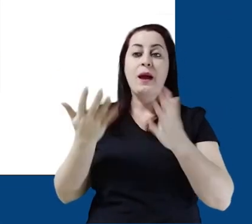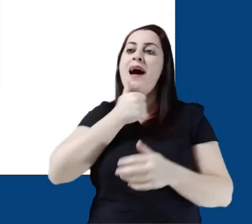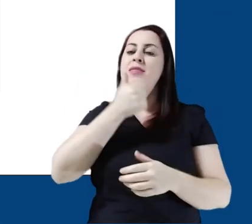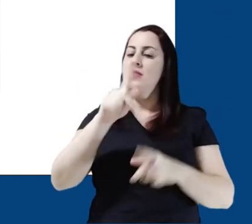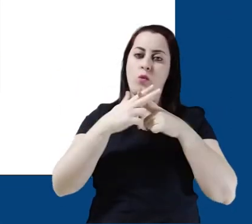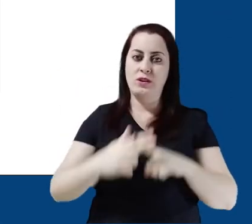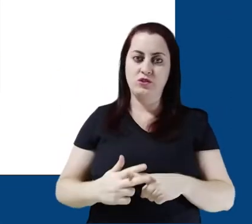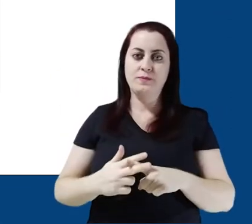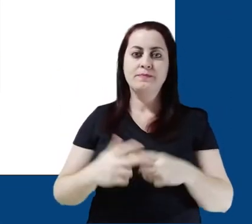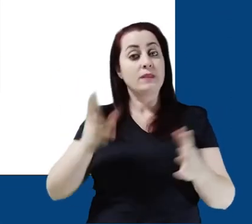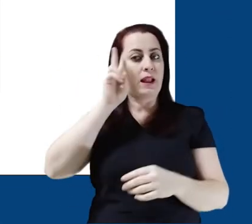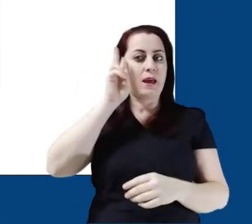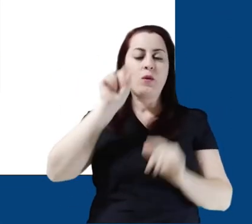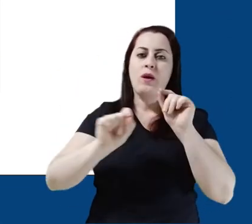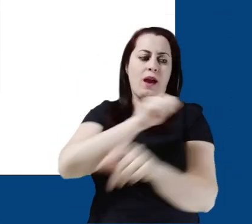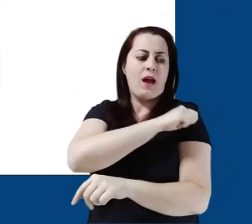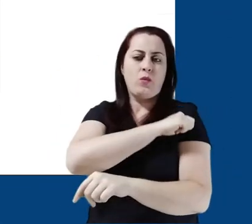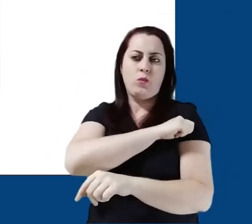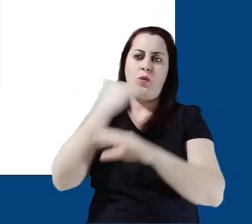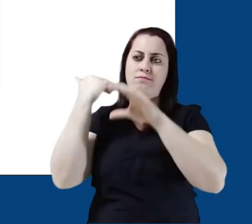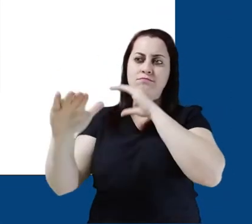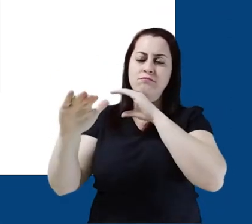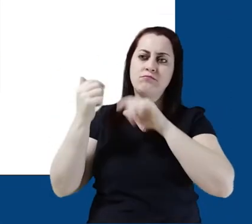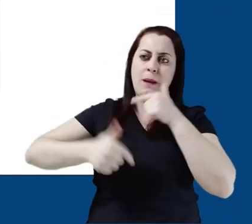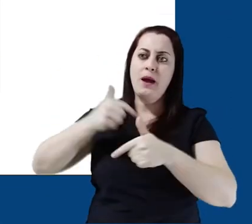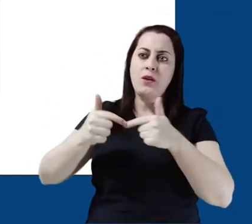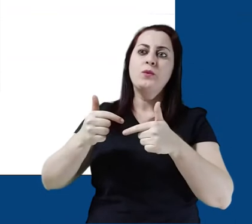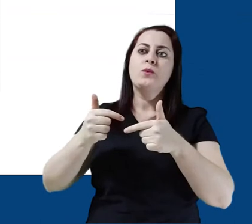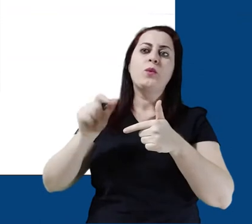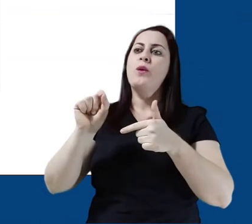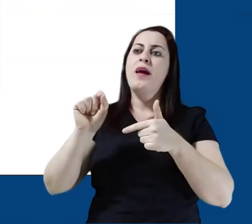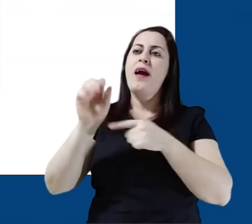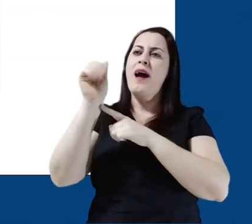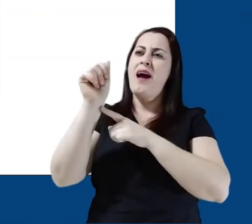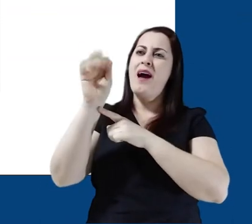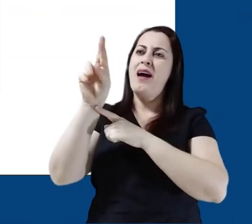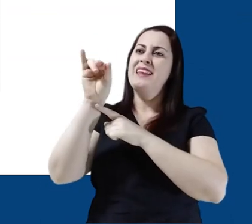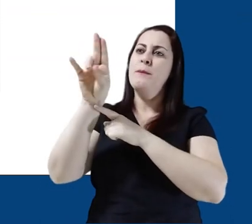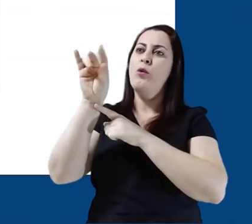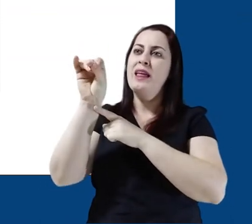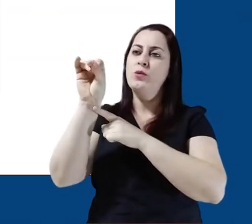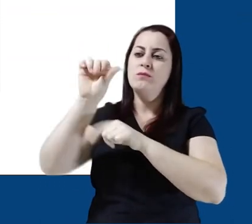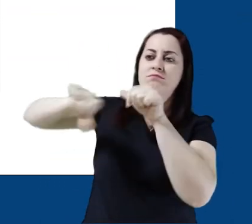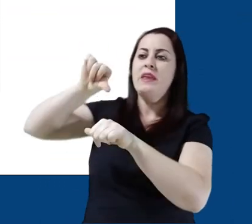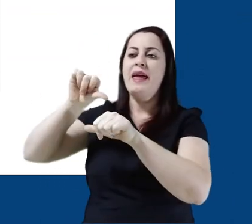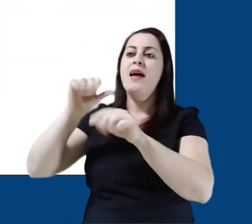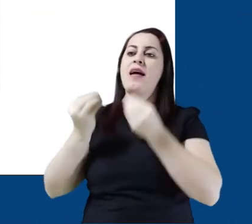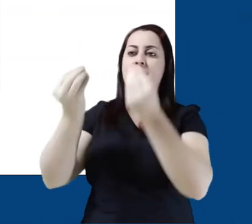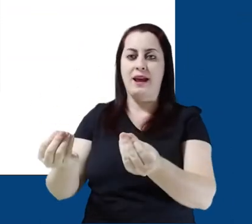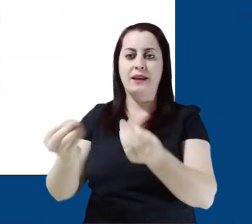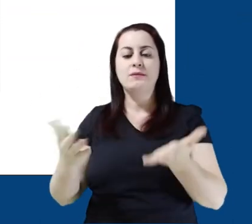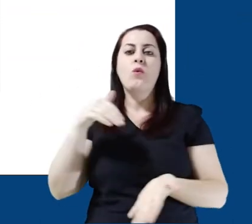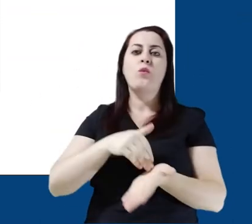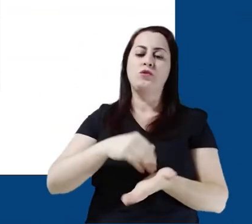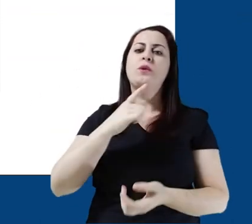passaram pela correção. Lembrando que quando o aluno entrega o trabalho, automaticamente ele sai dos atribuídos e vai para entregues. Por último,